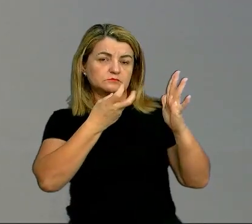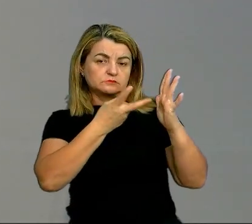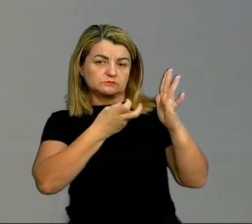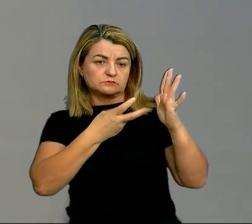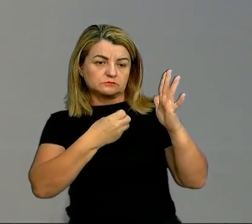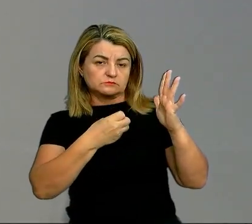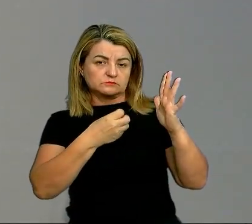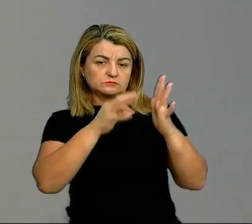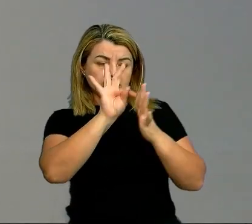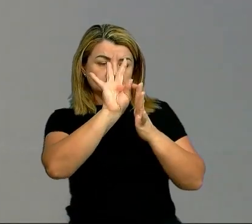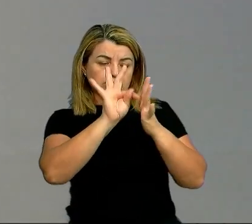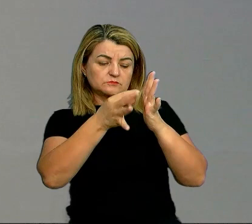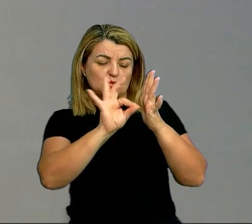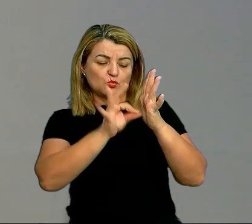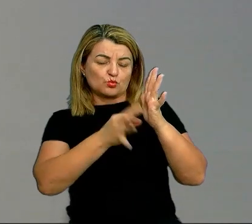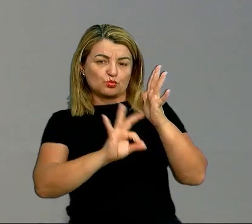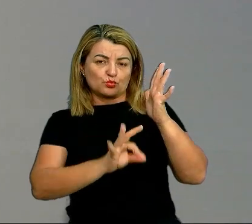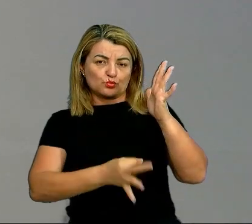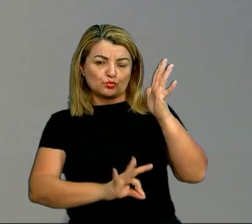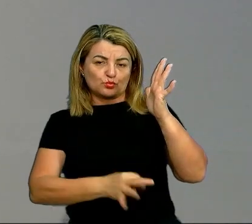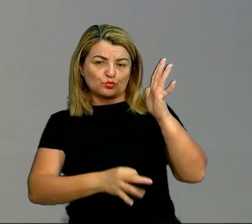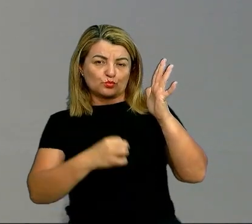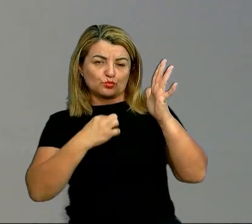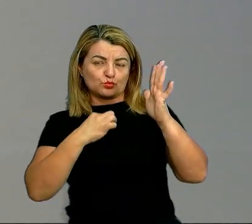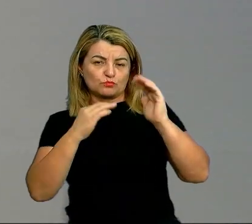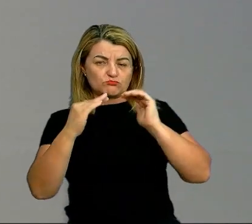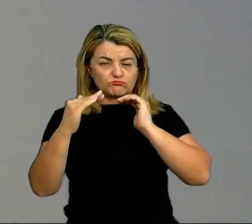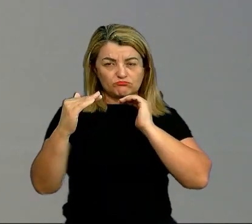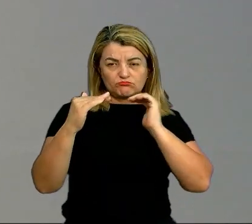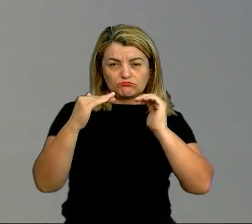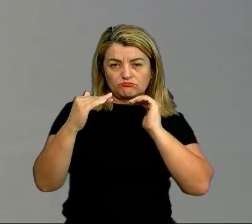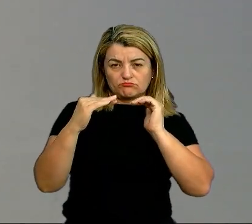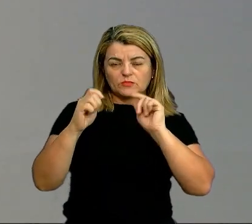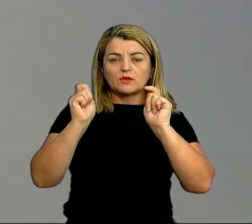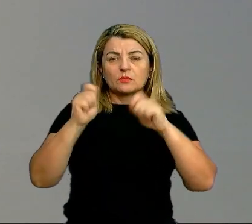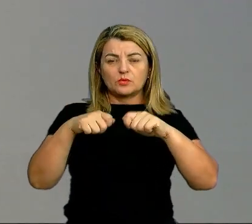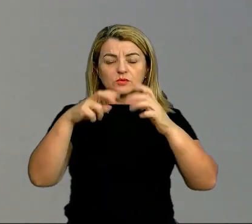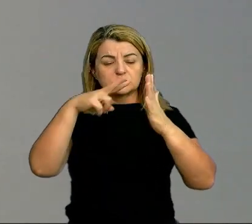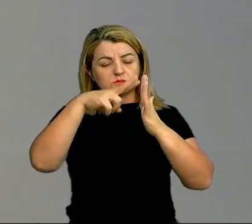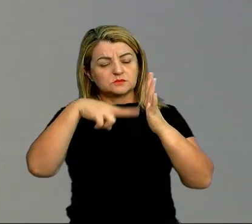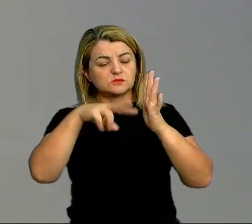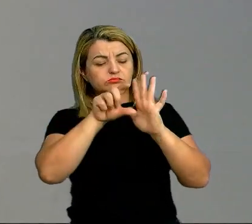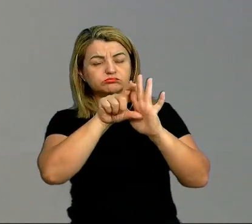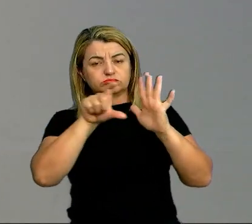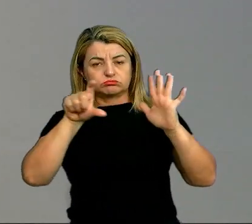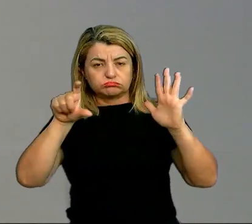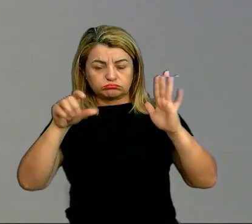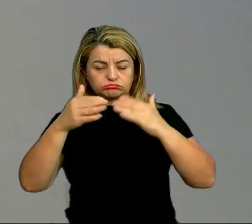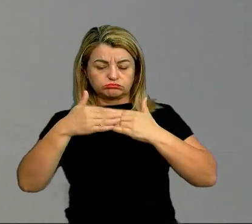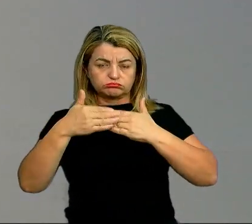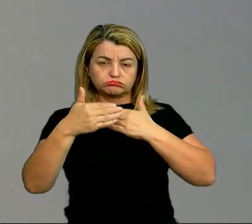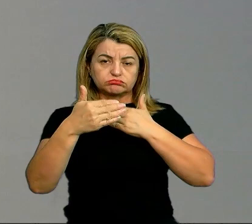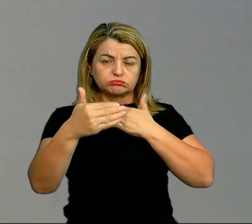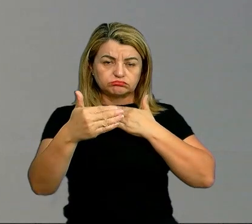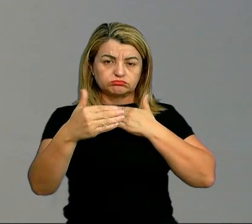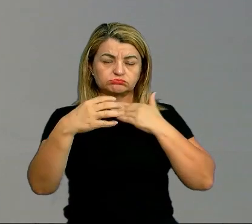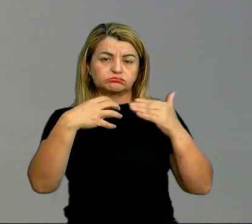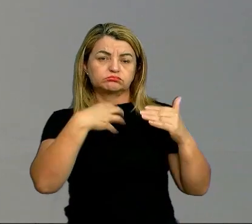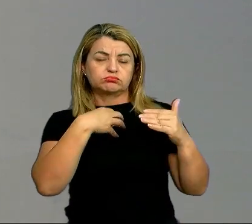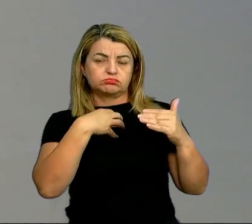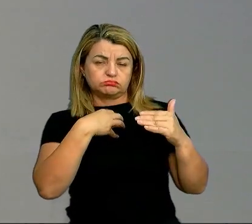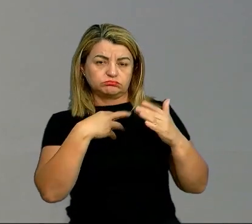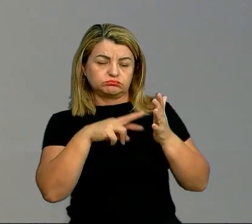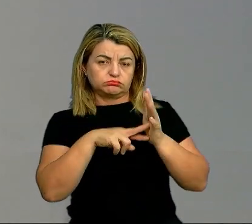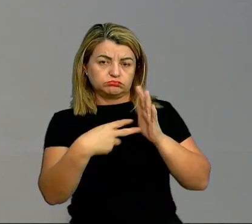Que o texto é um pouquinho longo e, de repente, eu posso fazer a leitura de um fragmento e, a partir dali, fazer estabelecer um sentido.